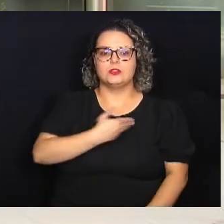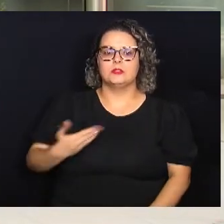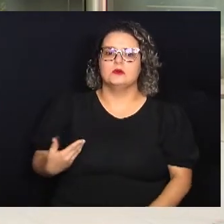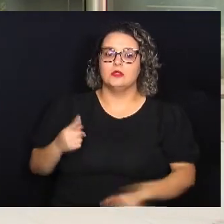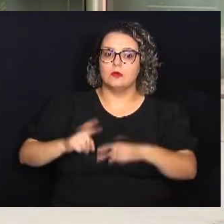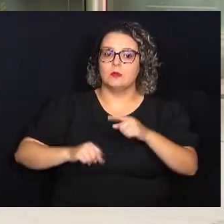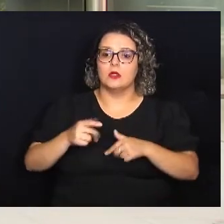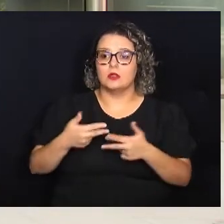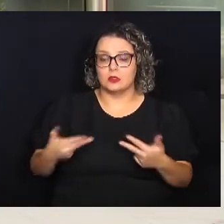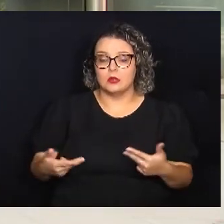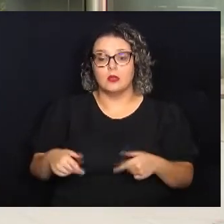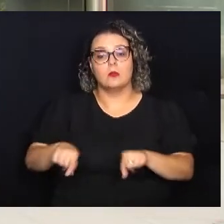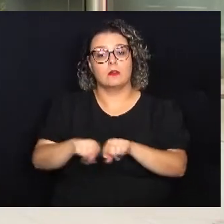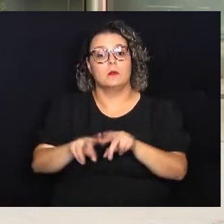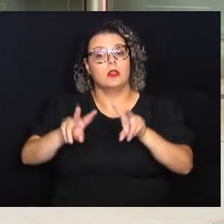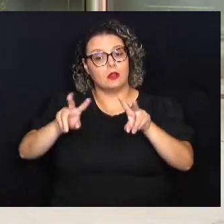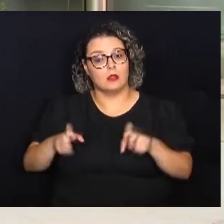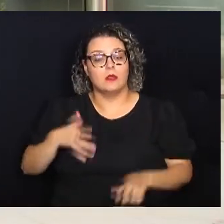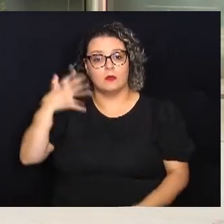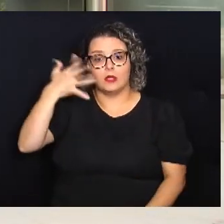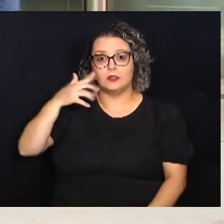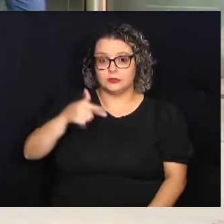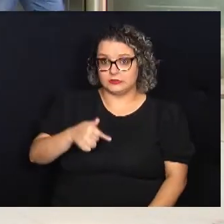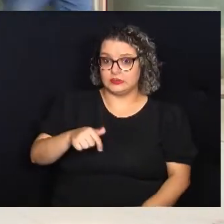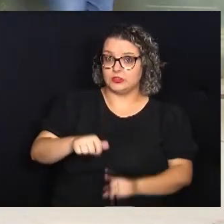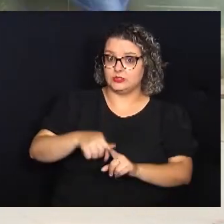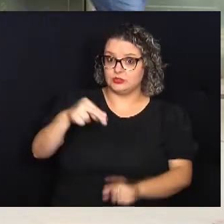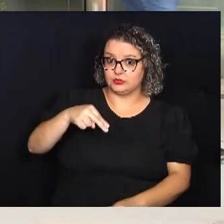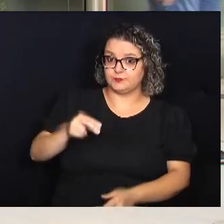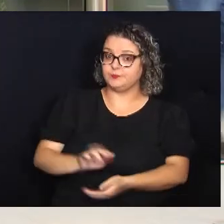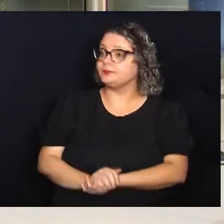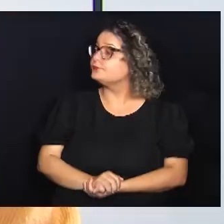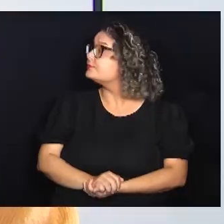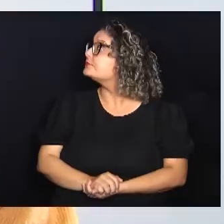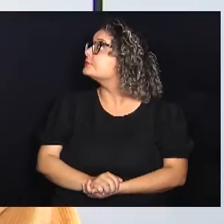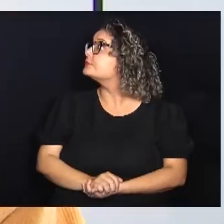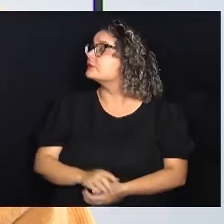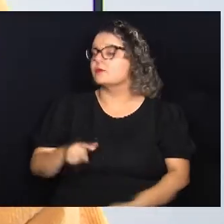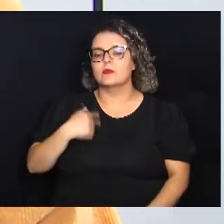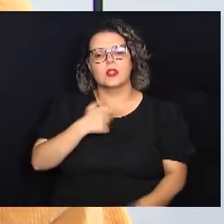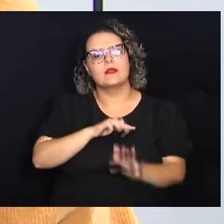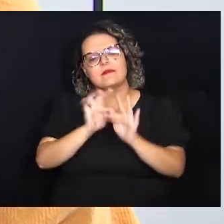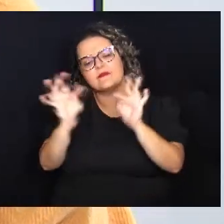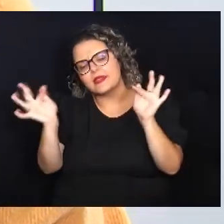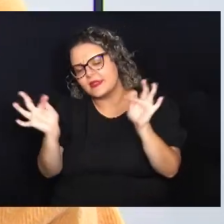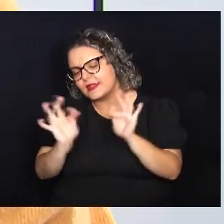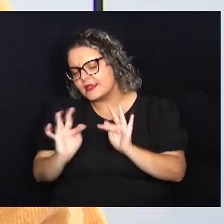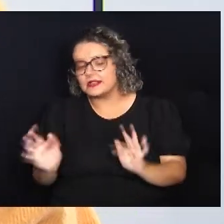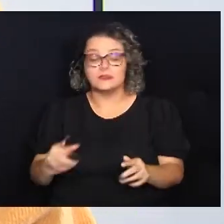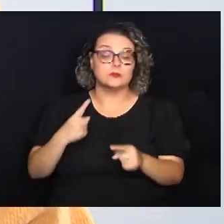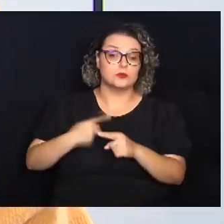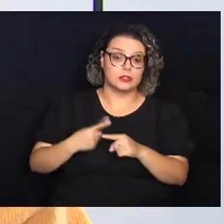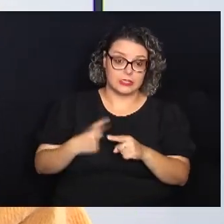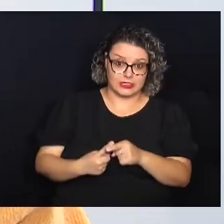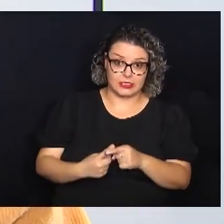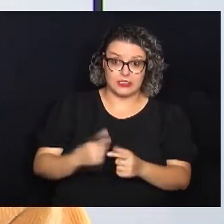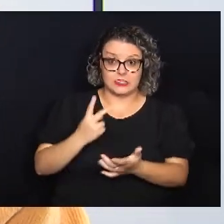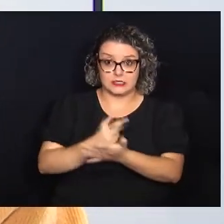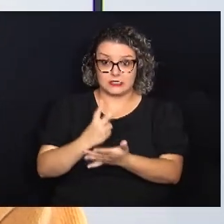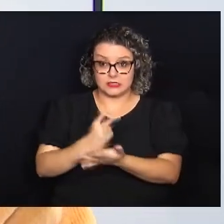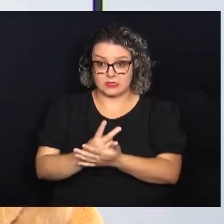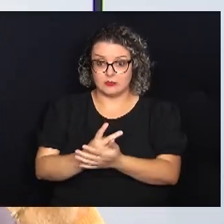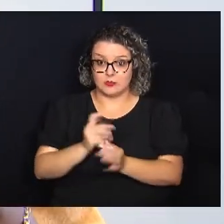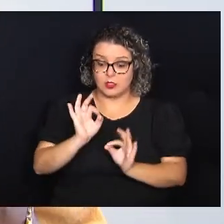pública. E o material também vai ser tema de palestra no dia 7 de novembro. Nós ficamos muito felizes. Primeiro porque